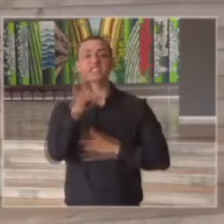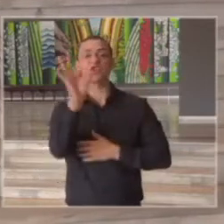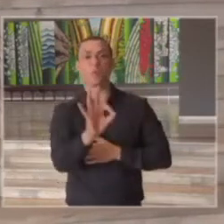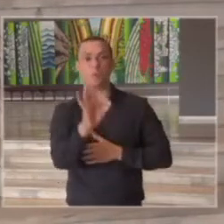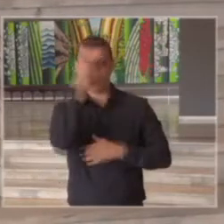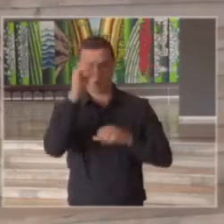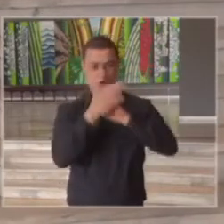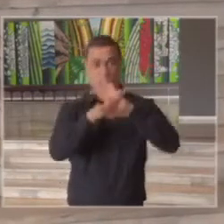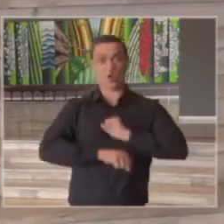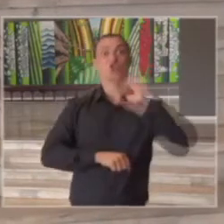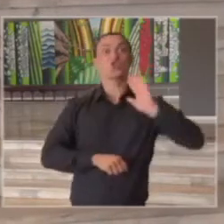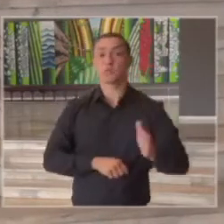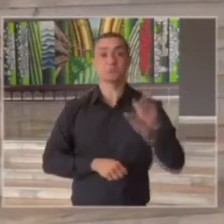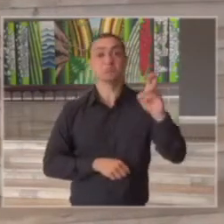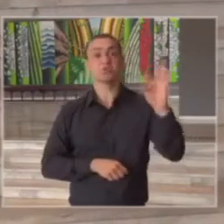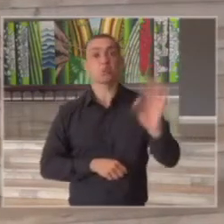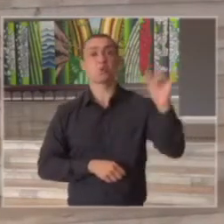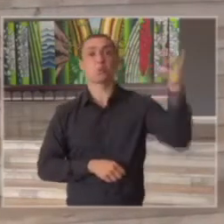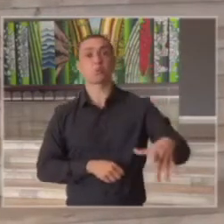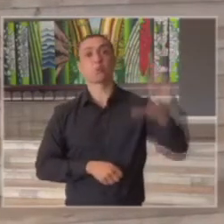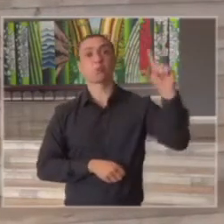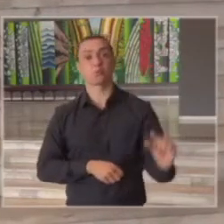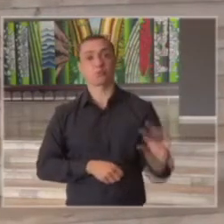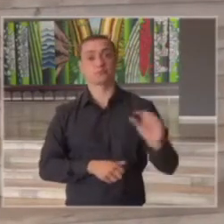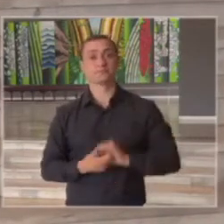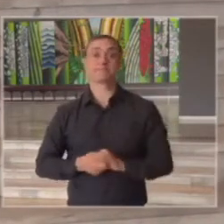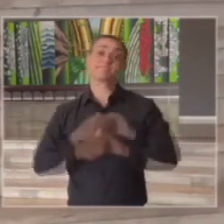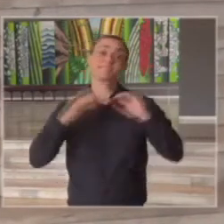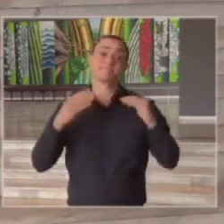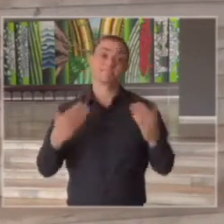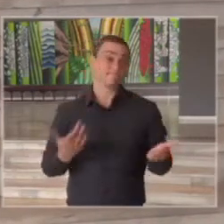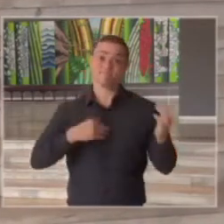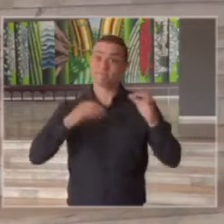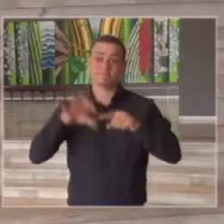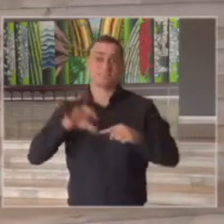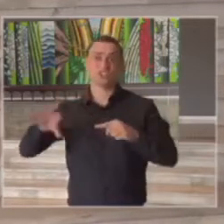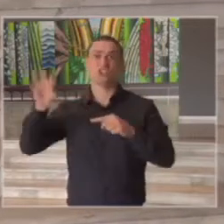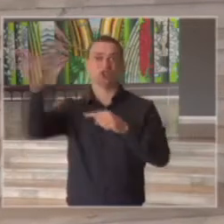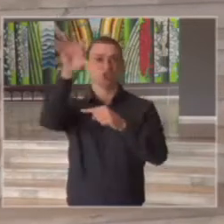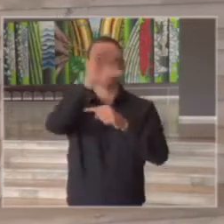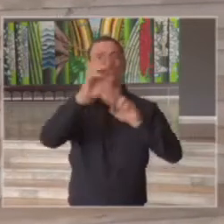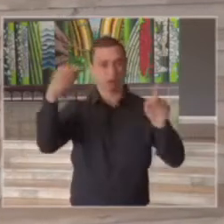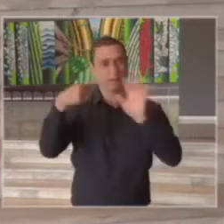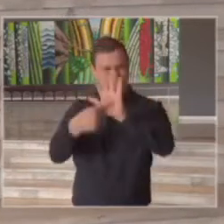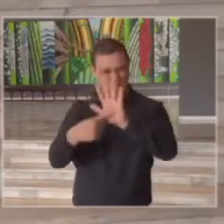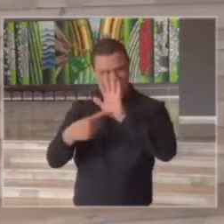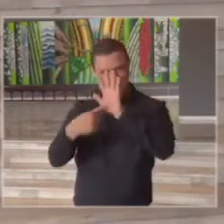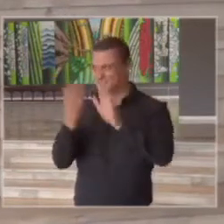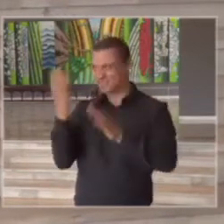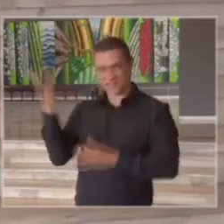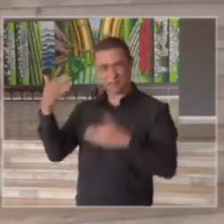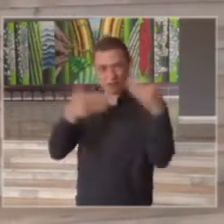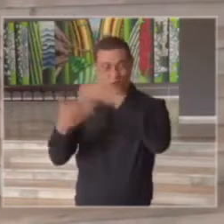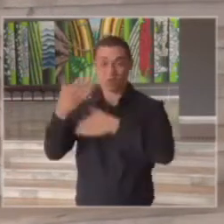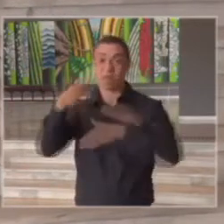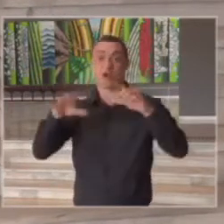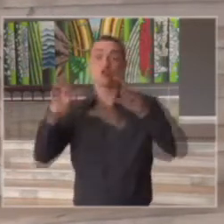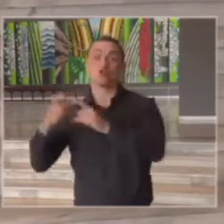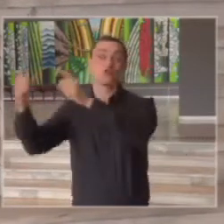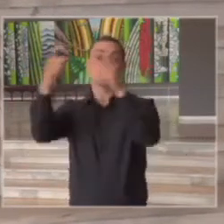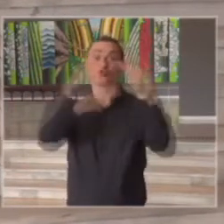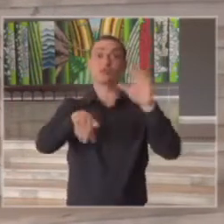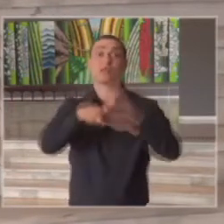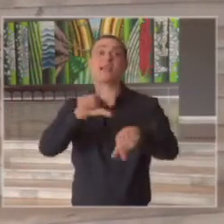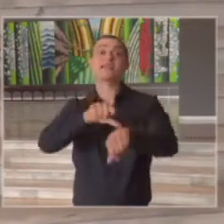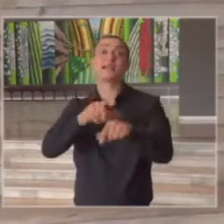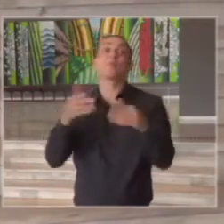de pessoas que já foram infectadas então isso varia da região por isso que eu mostrei no slide que depende da região e depende do